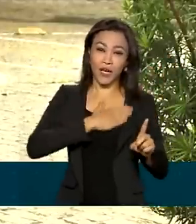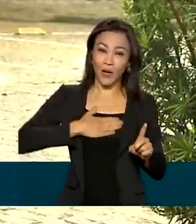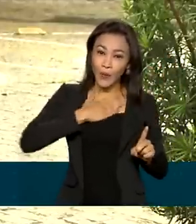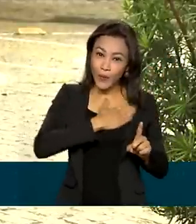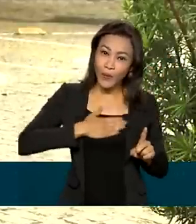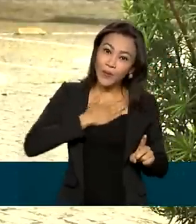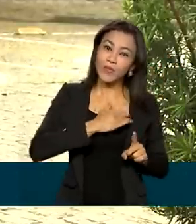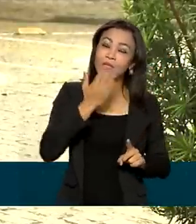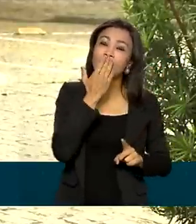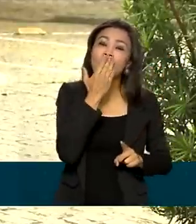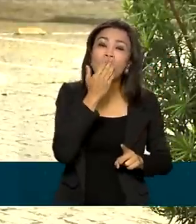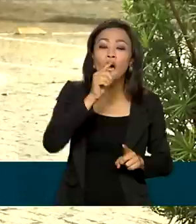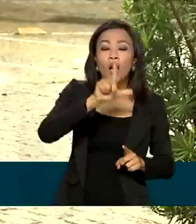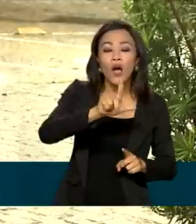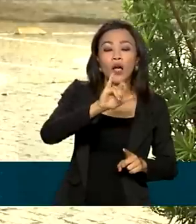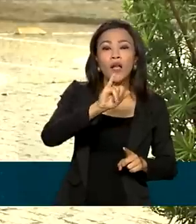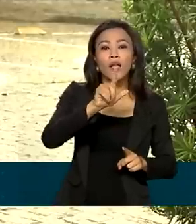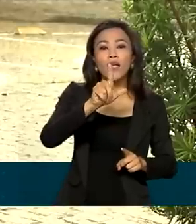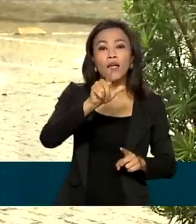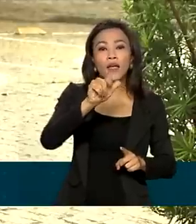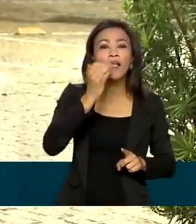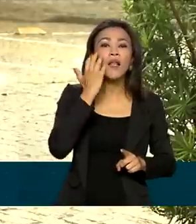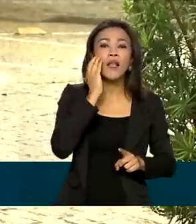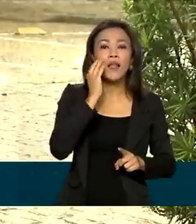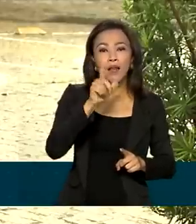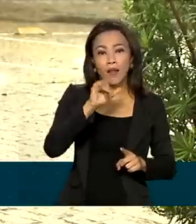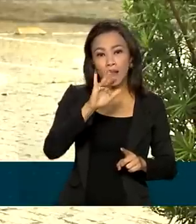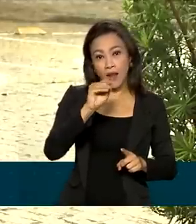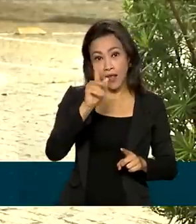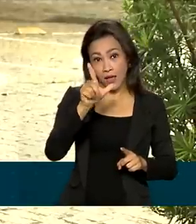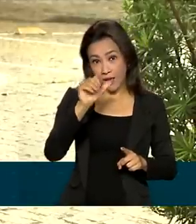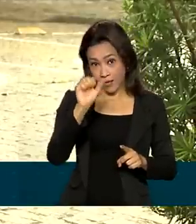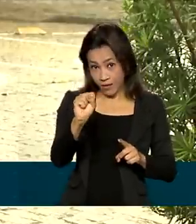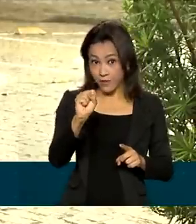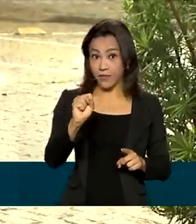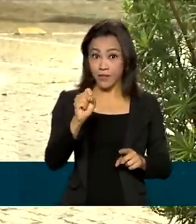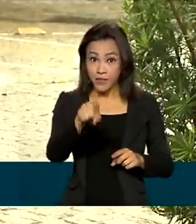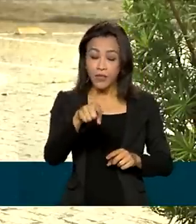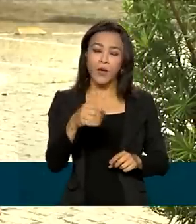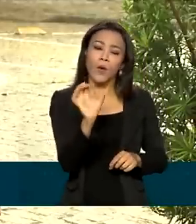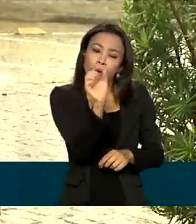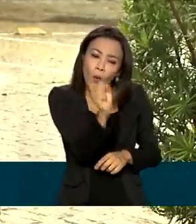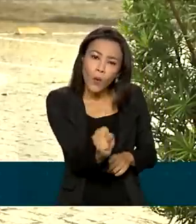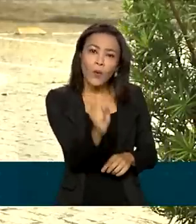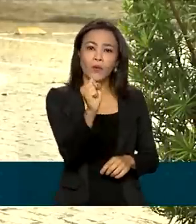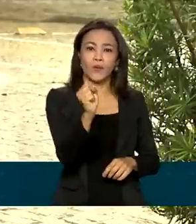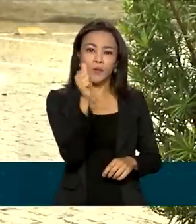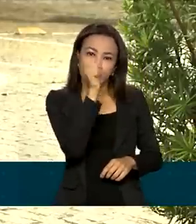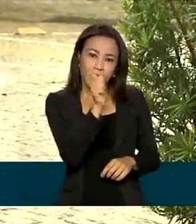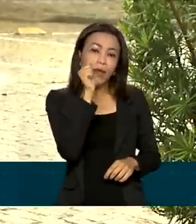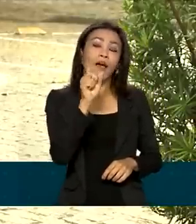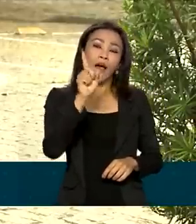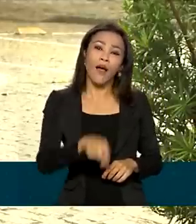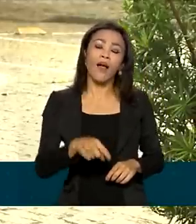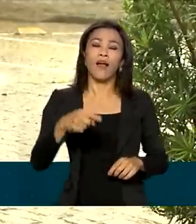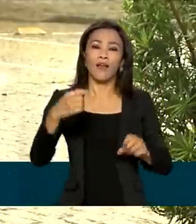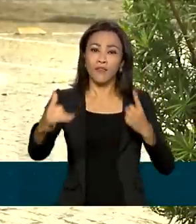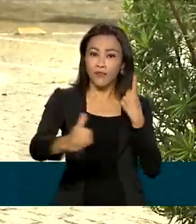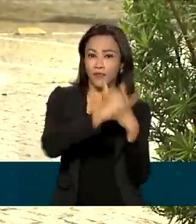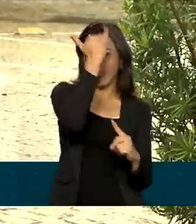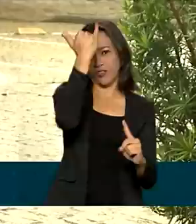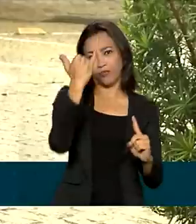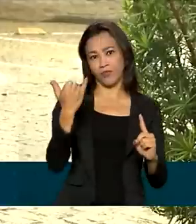alerta para o seguinte. A cada minuto, oito mulheres são vítimas de violência no Brasil. Não se omita.